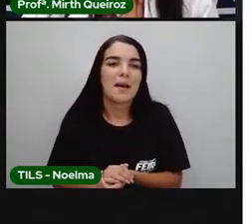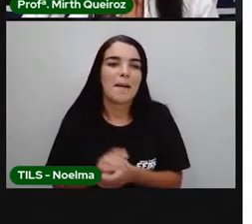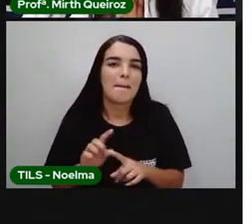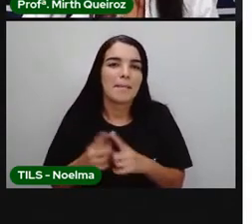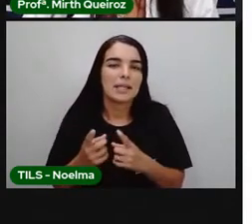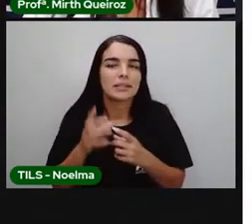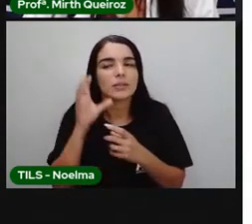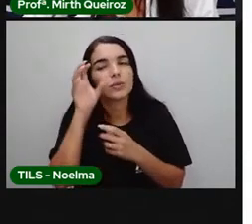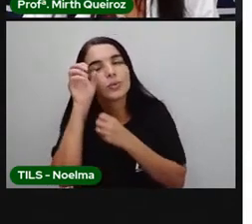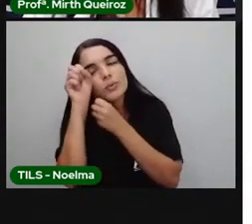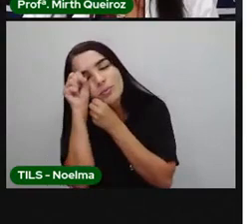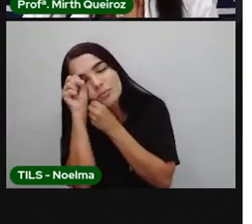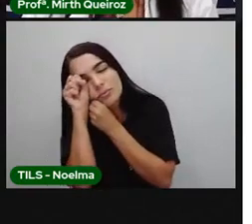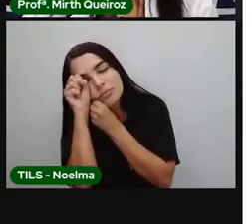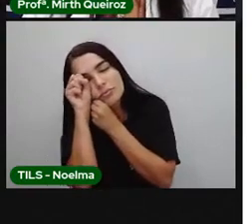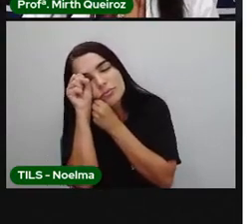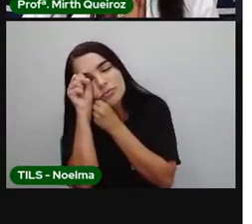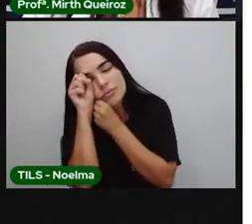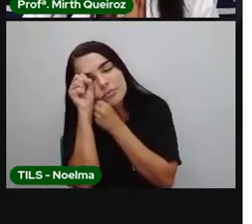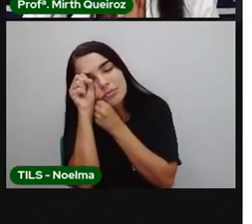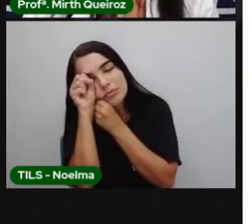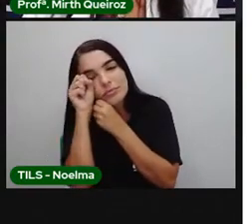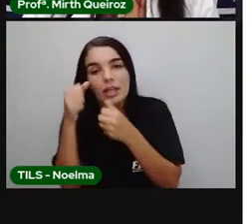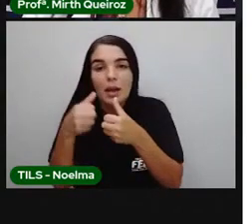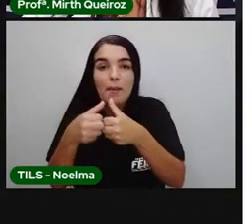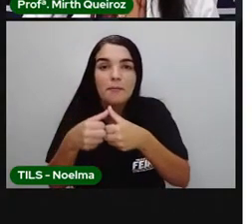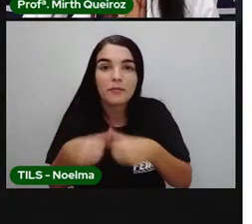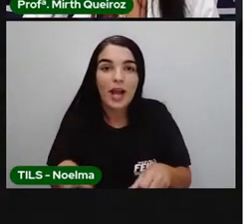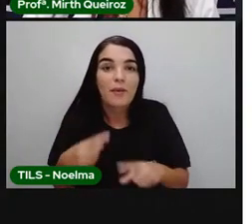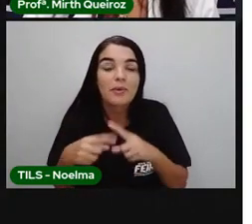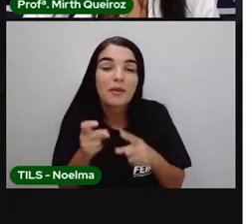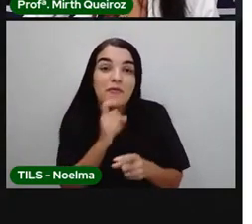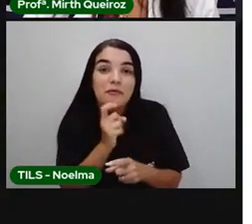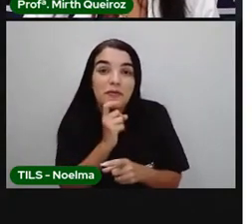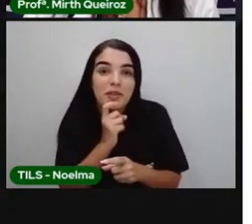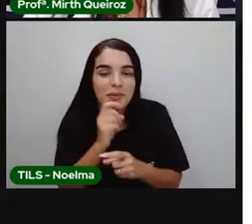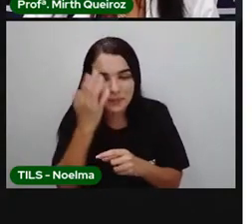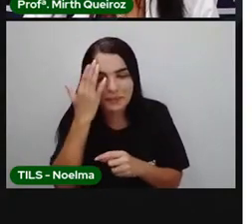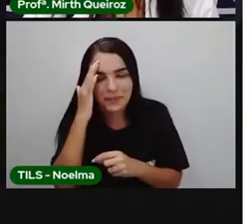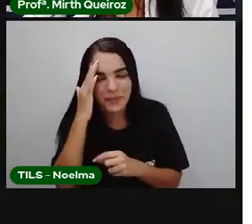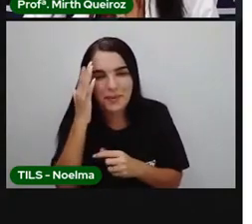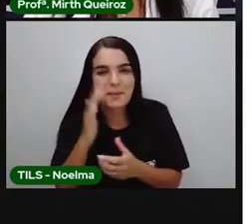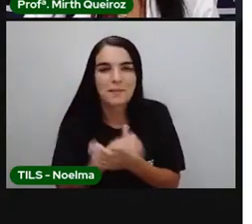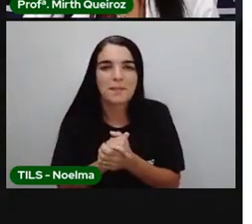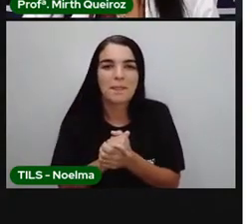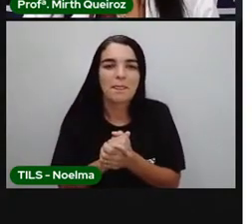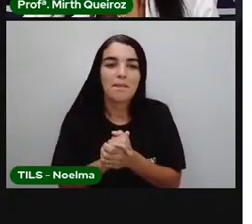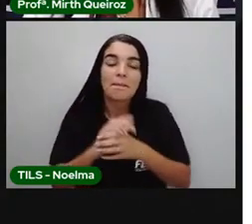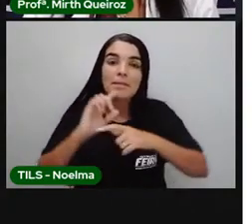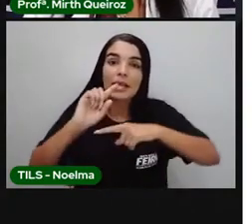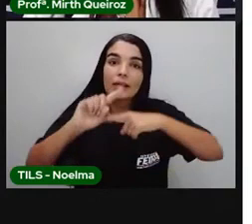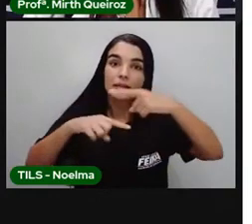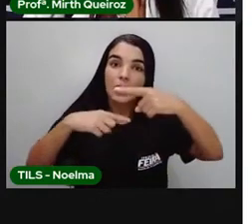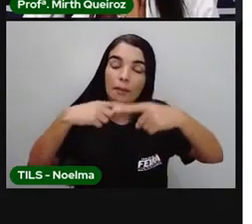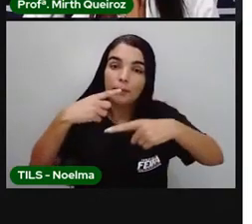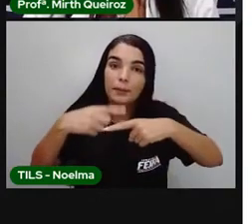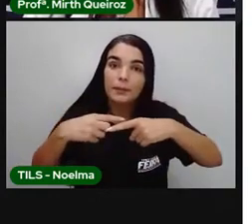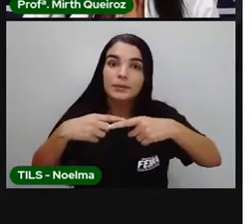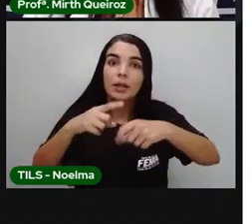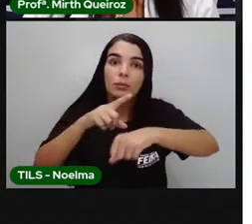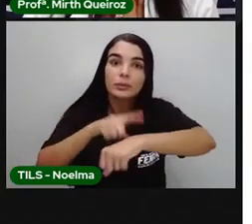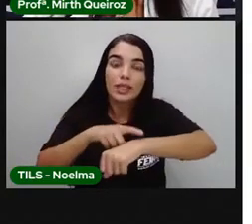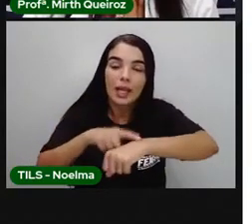hibernados, né? Nesse caso, essa hibernação acontece